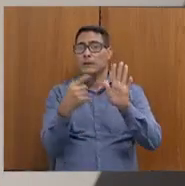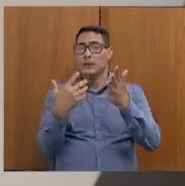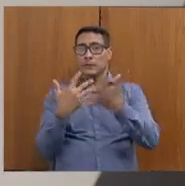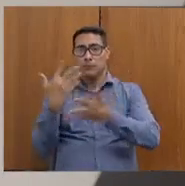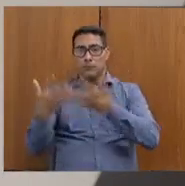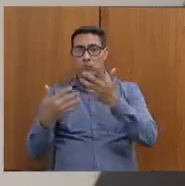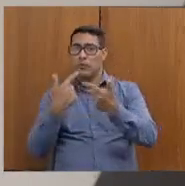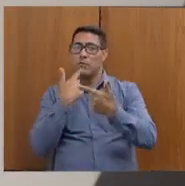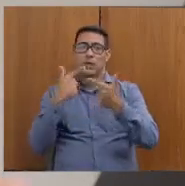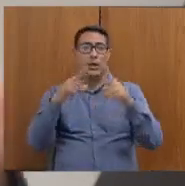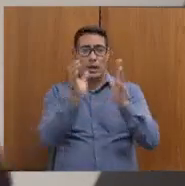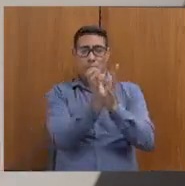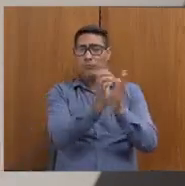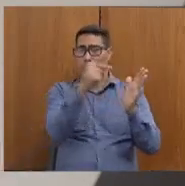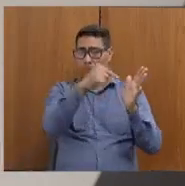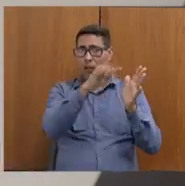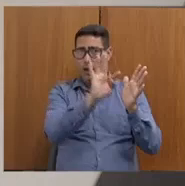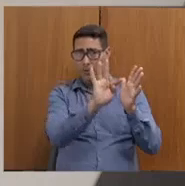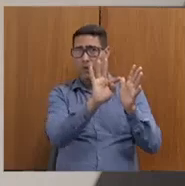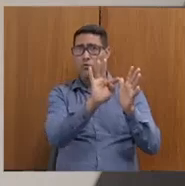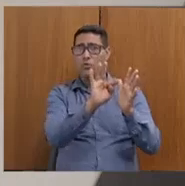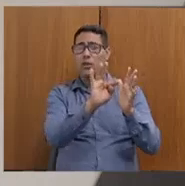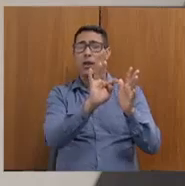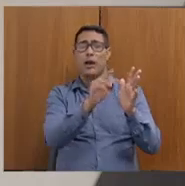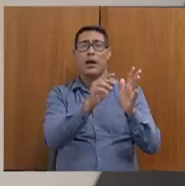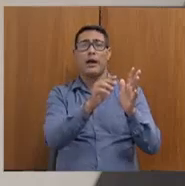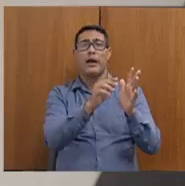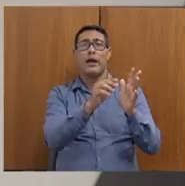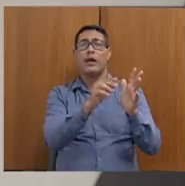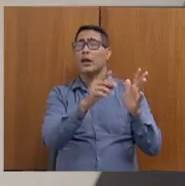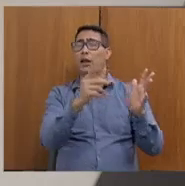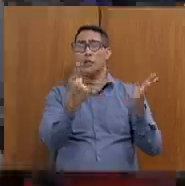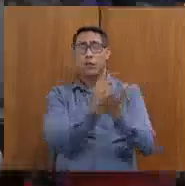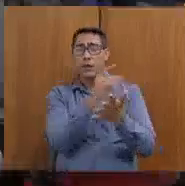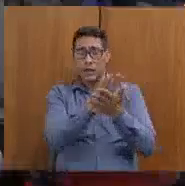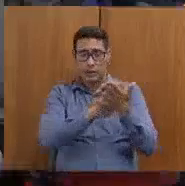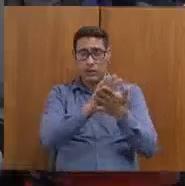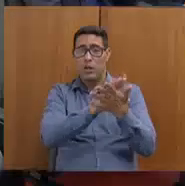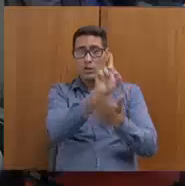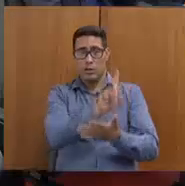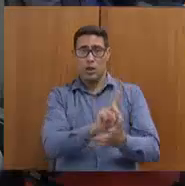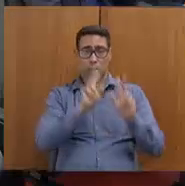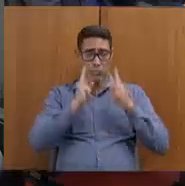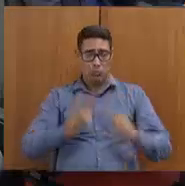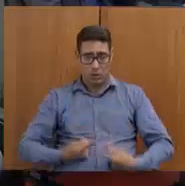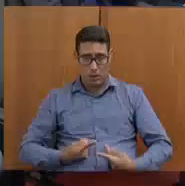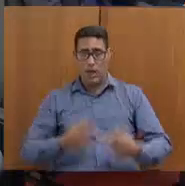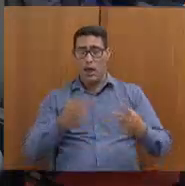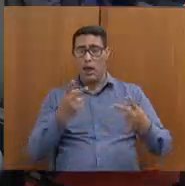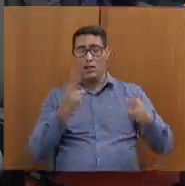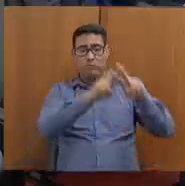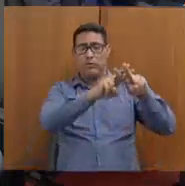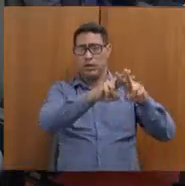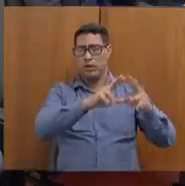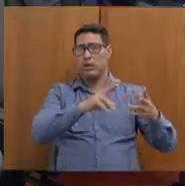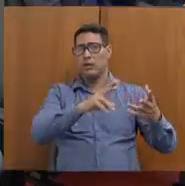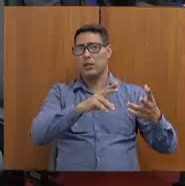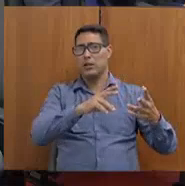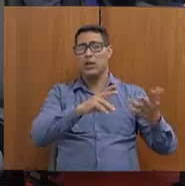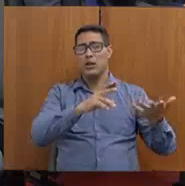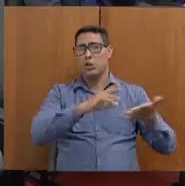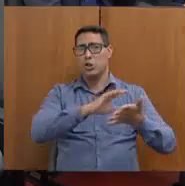nacional em comunidades terapêuticas, deixou de se considerar violações de direitos humanos. Privação de liberdade, tortura,